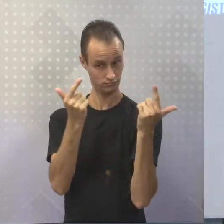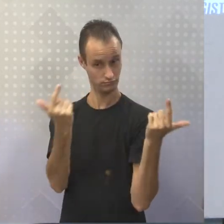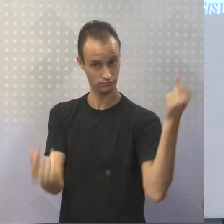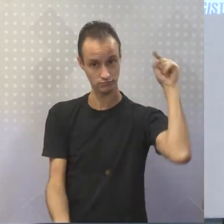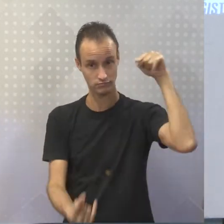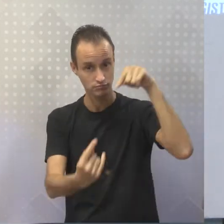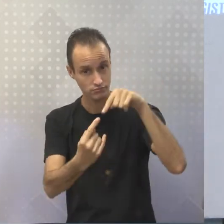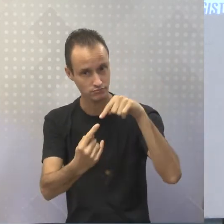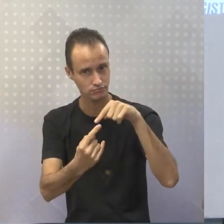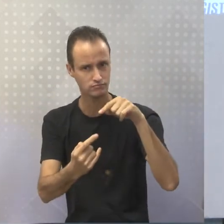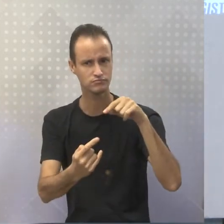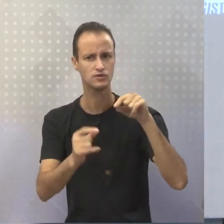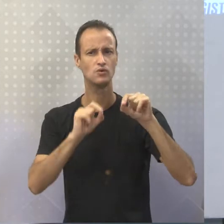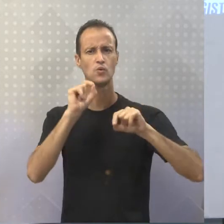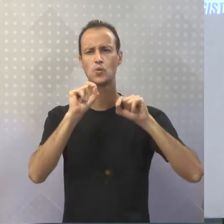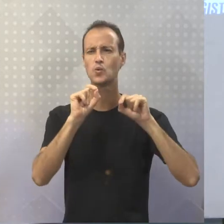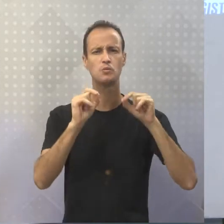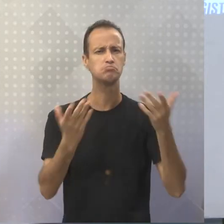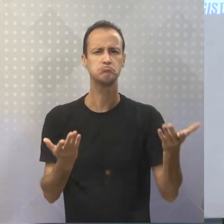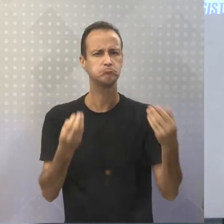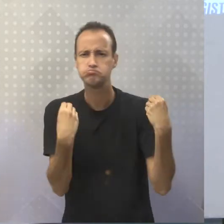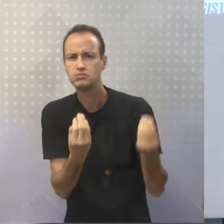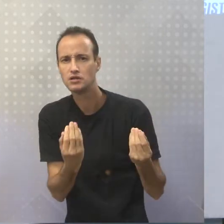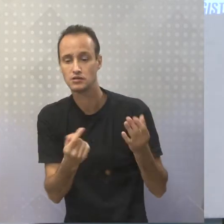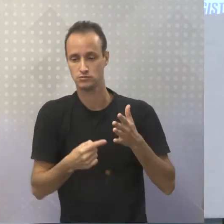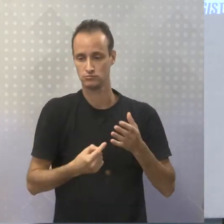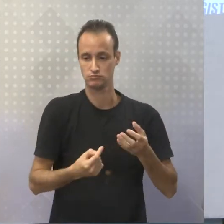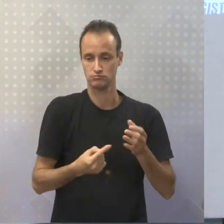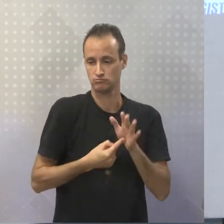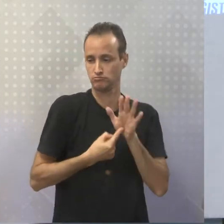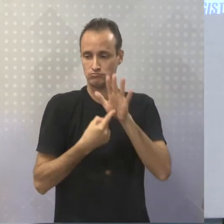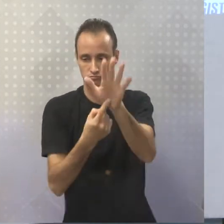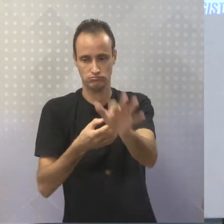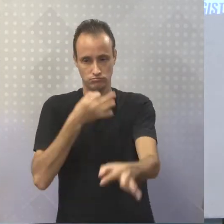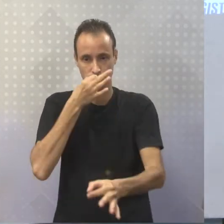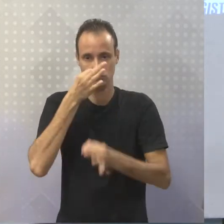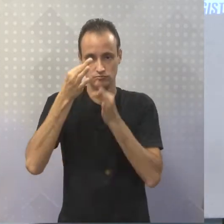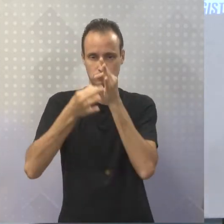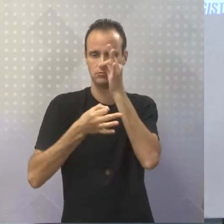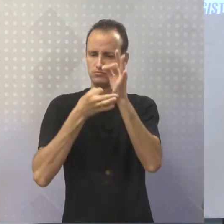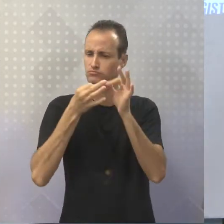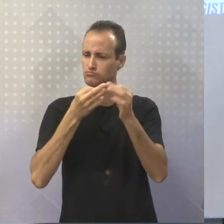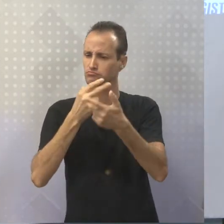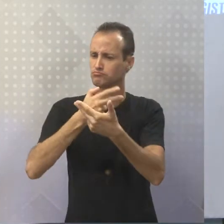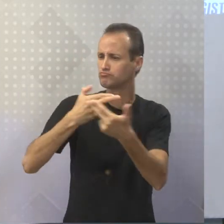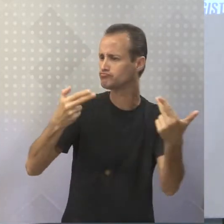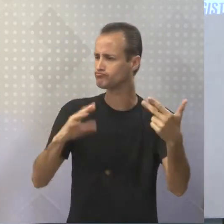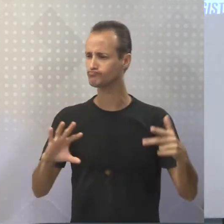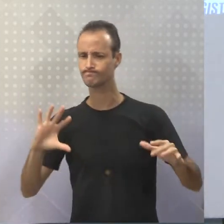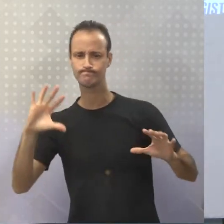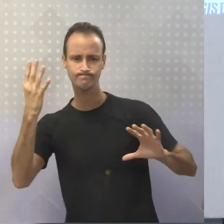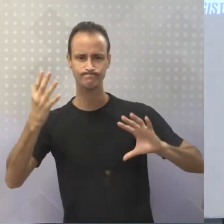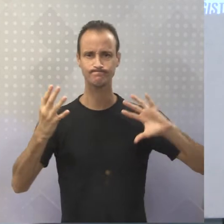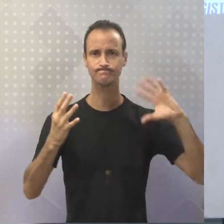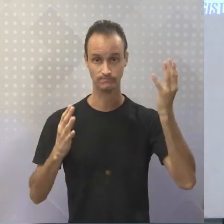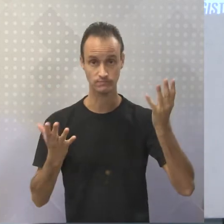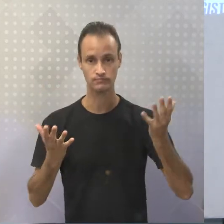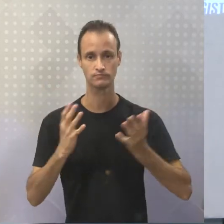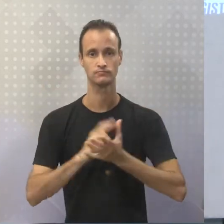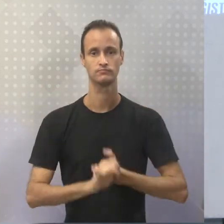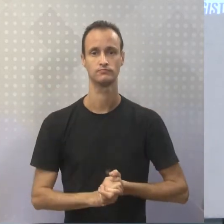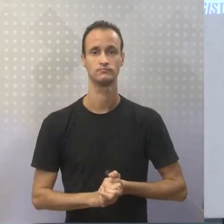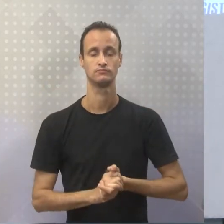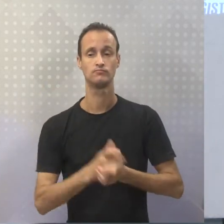cujo objetivo é expressar uma opinião sobre um fato que aconteceu.